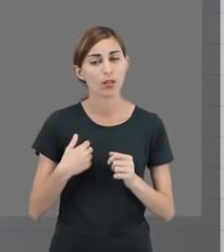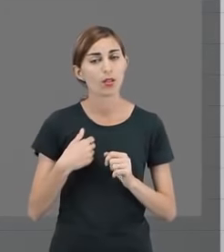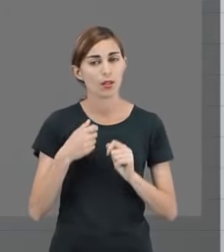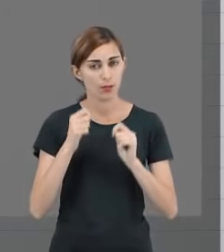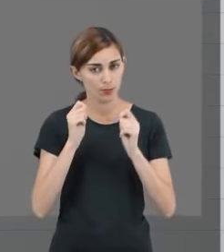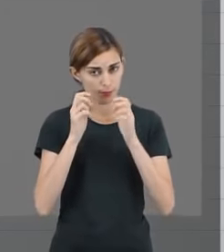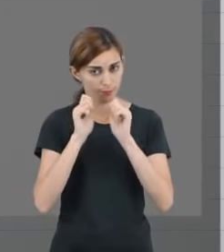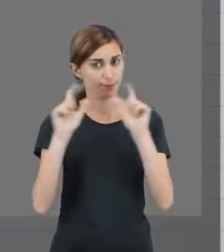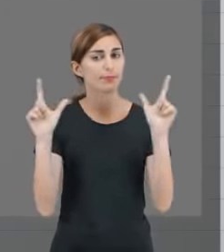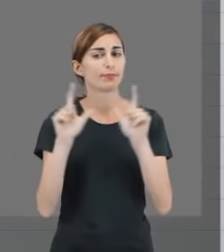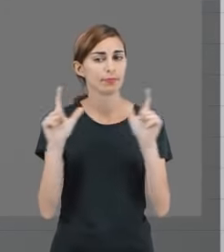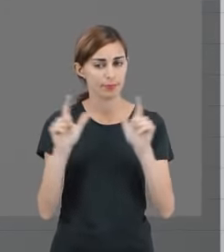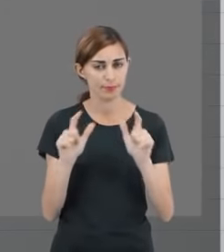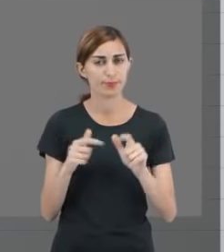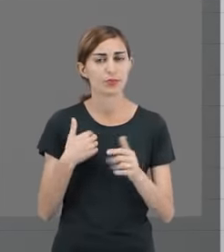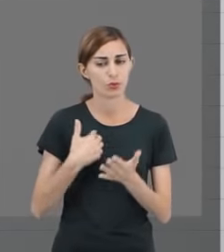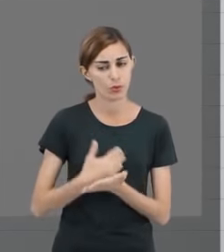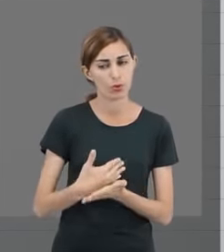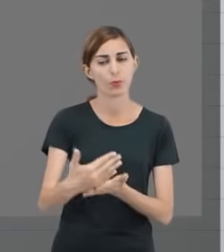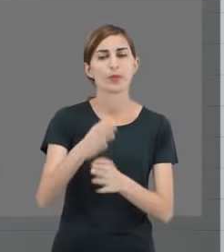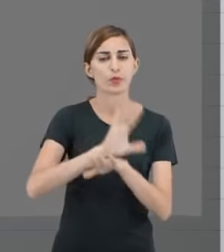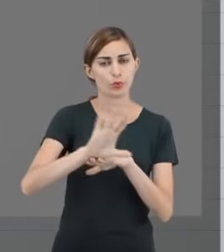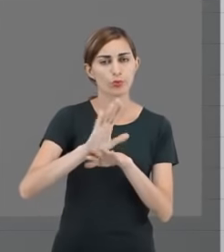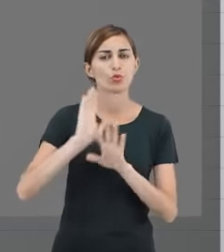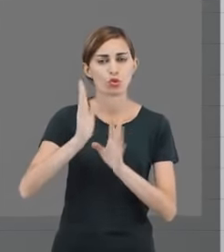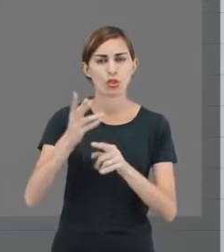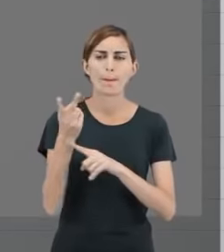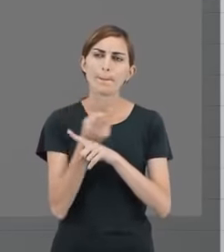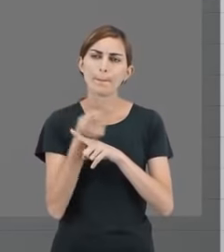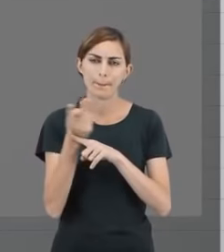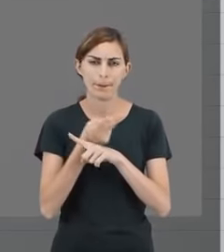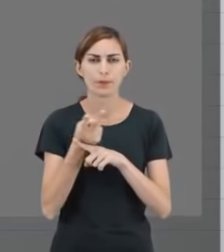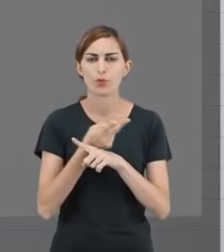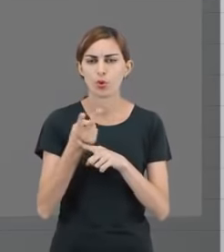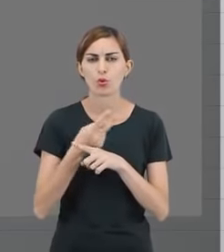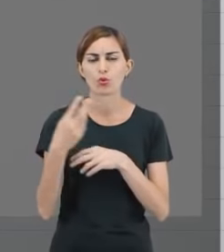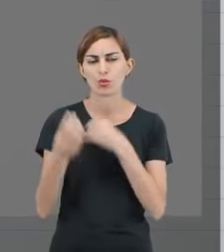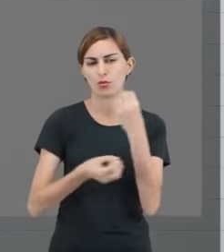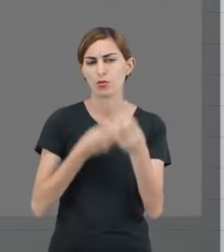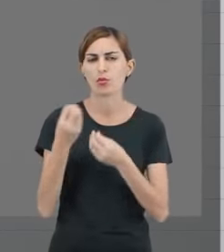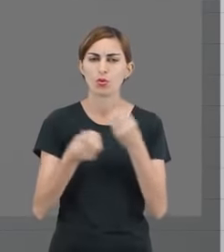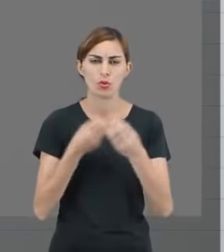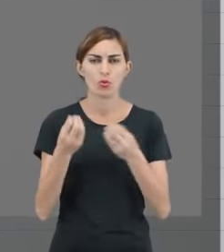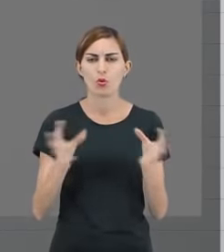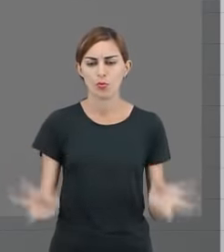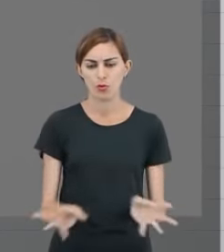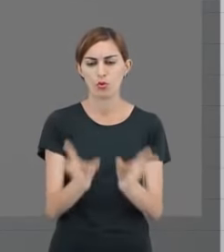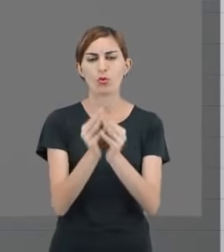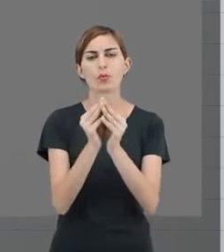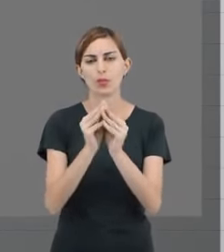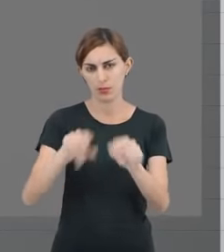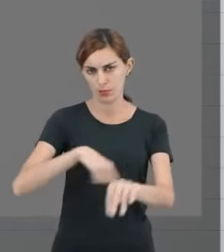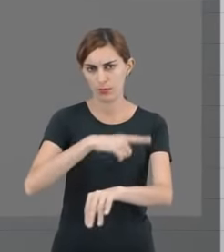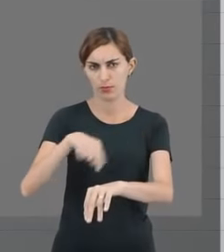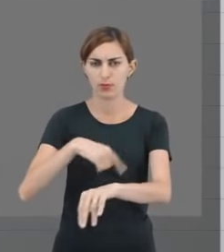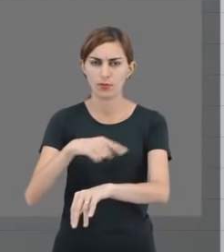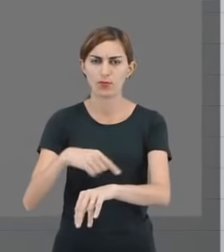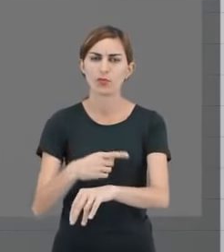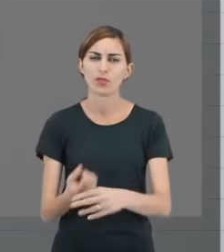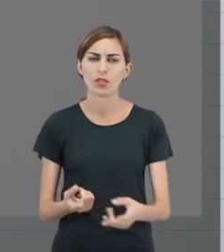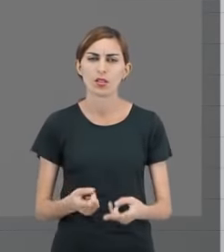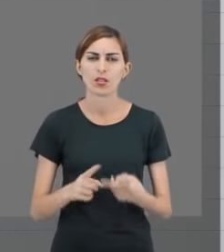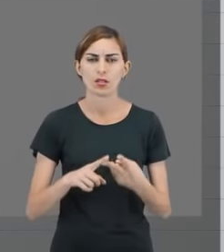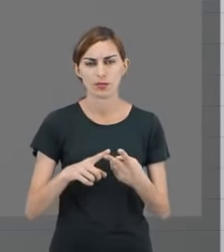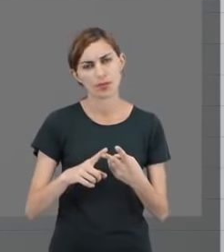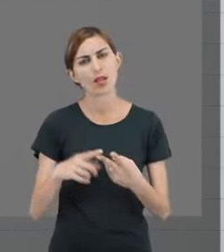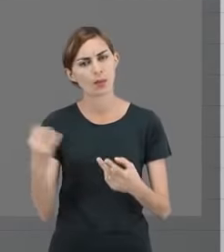ficar ligados nisso e desde o começo do curso já procurar mecanismos de complementar essa carga horária. Isso é muito